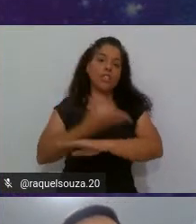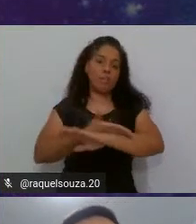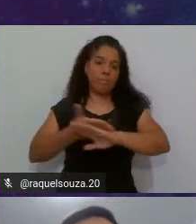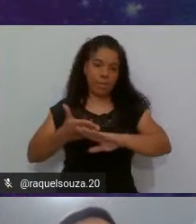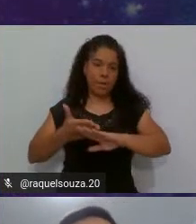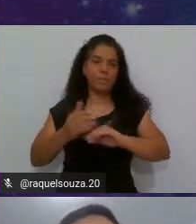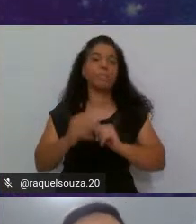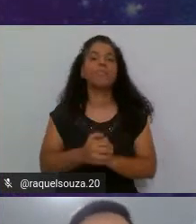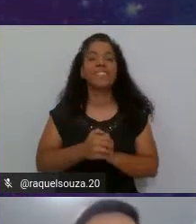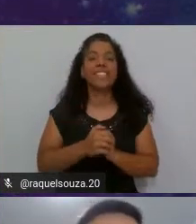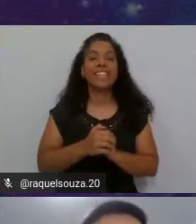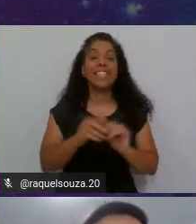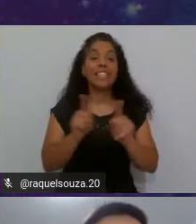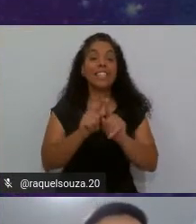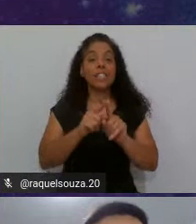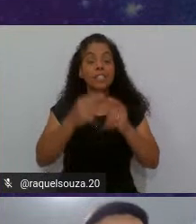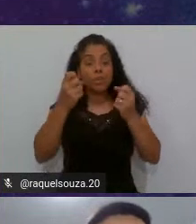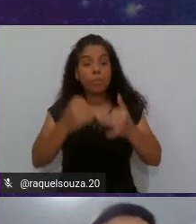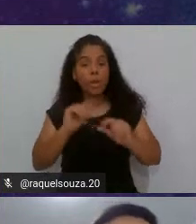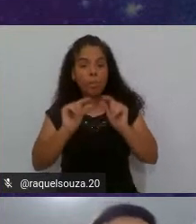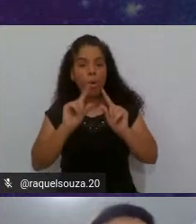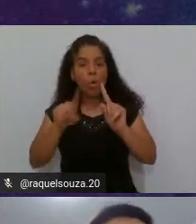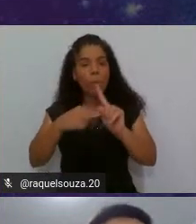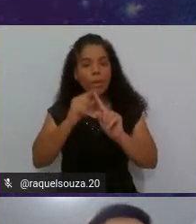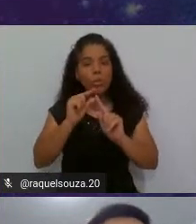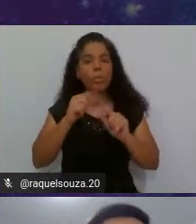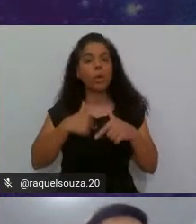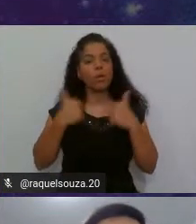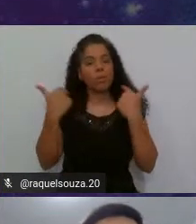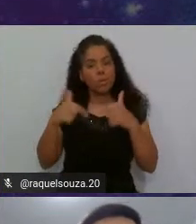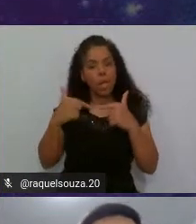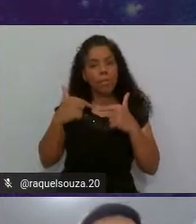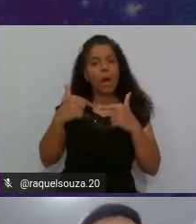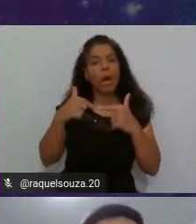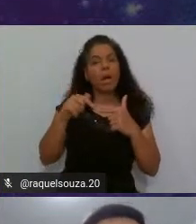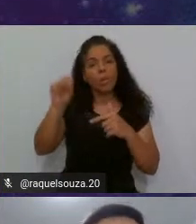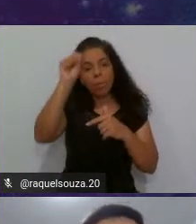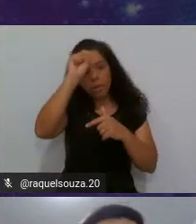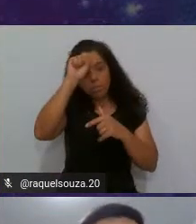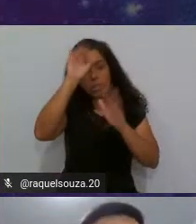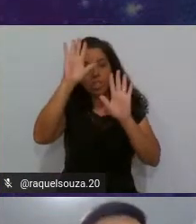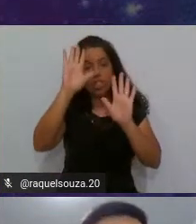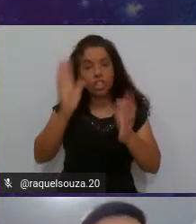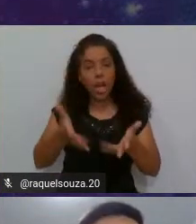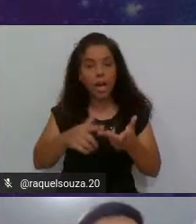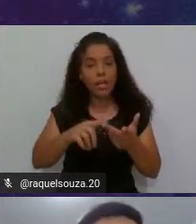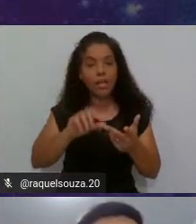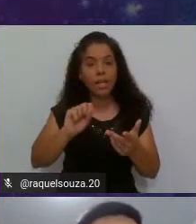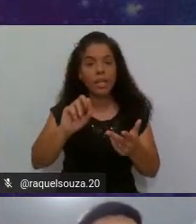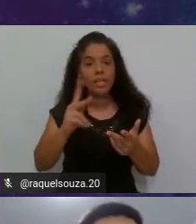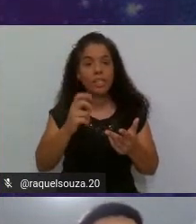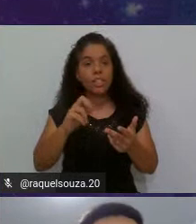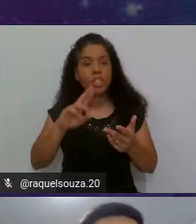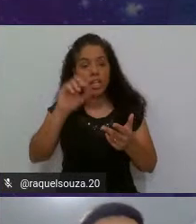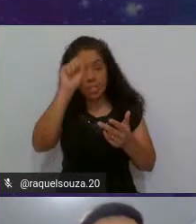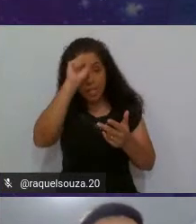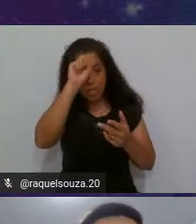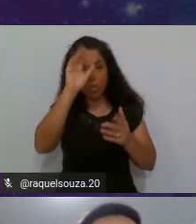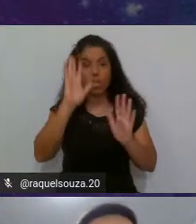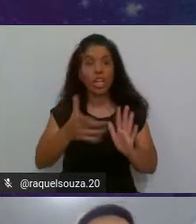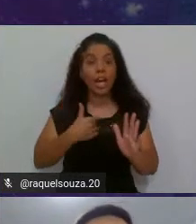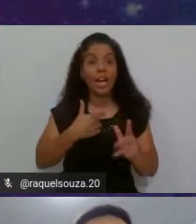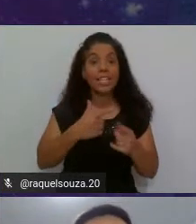Então, falando mais um pouquinho sobre mim, né? Eu trabalho para a Samsung e eu já estou há 13 anos trabalhando com teste, né?